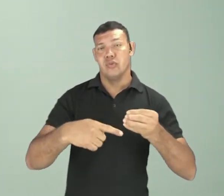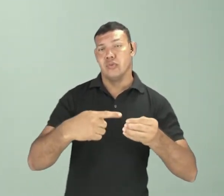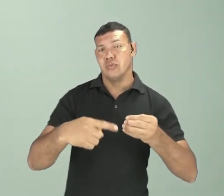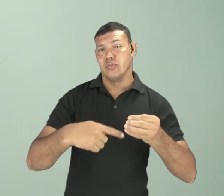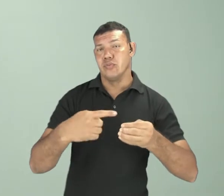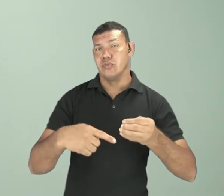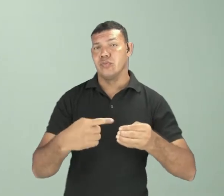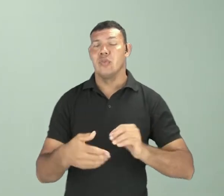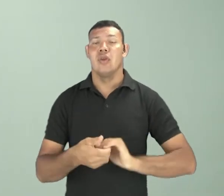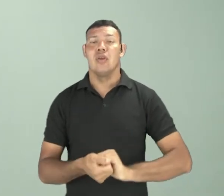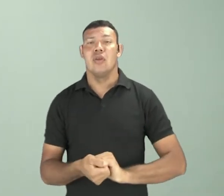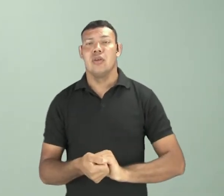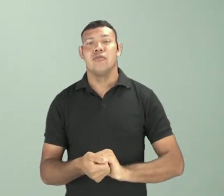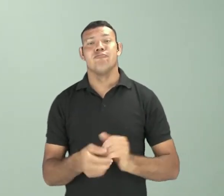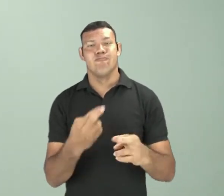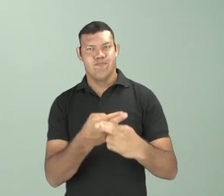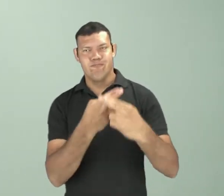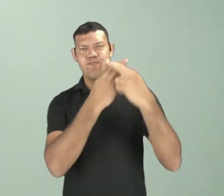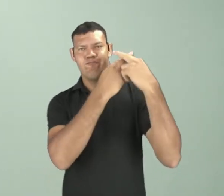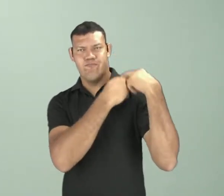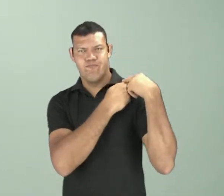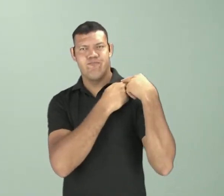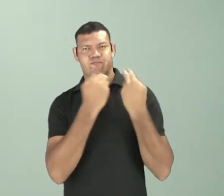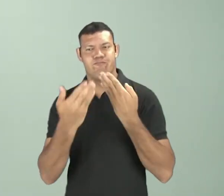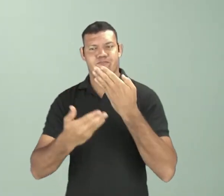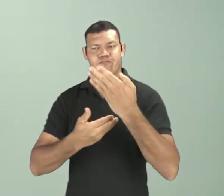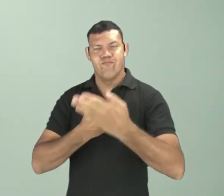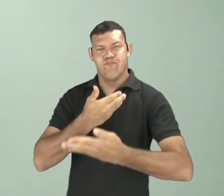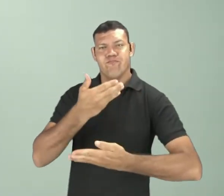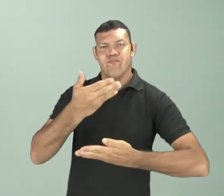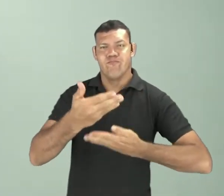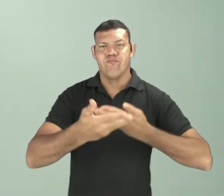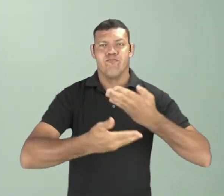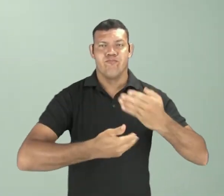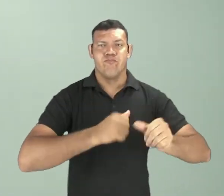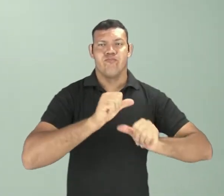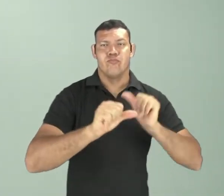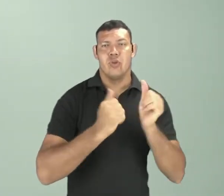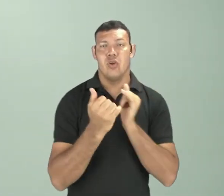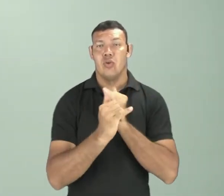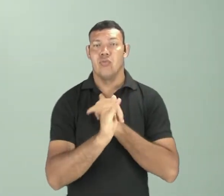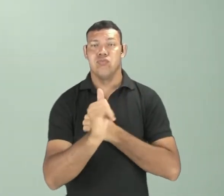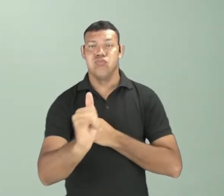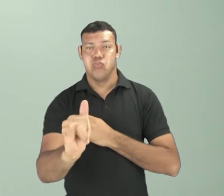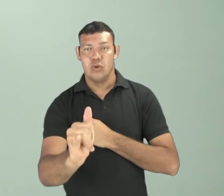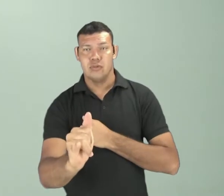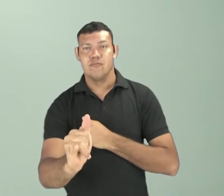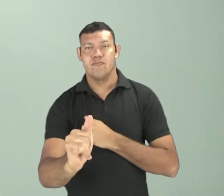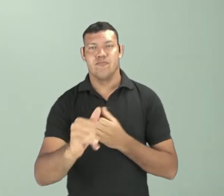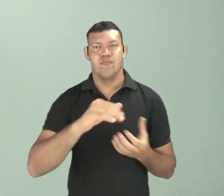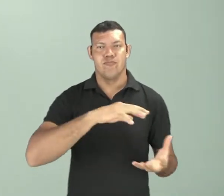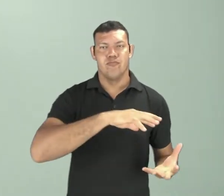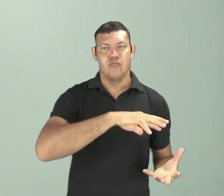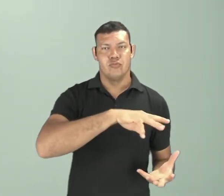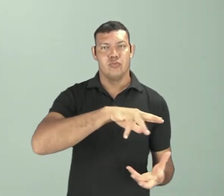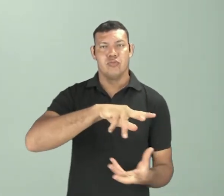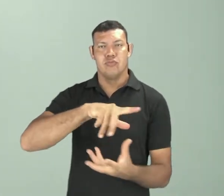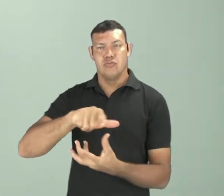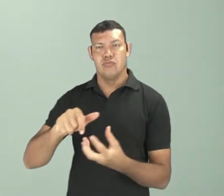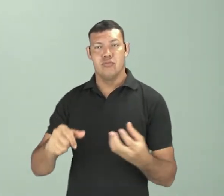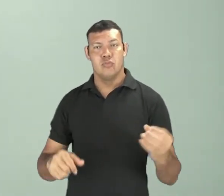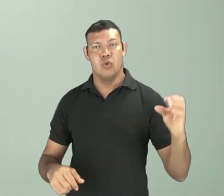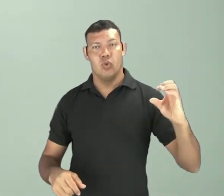responsável pela troca de energia ou pela energia que a Terra recebe do Sol,